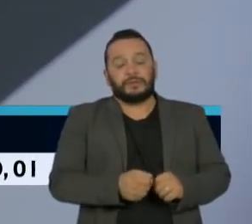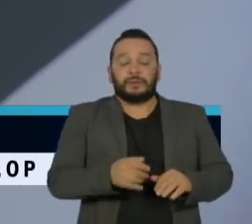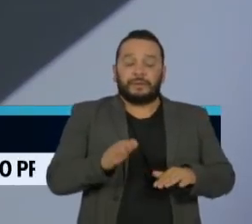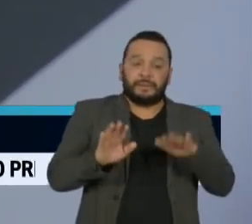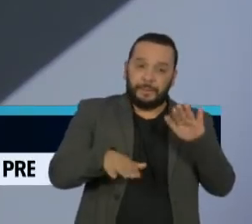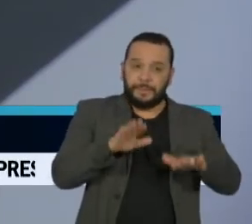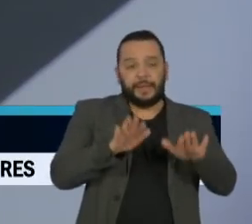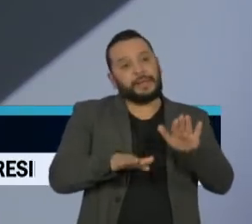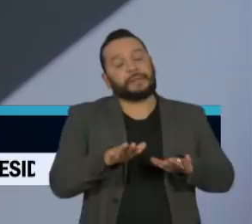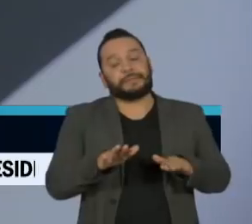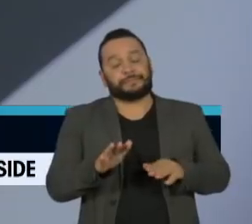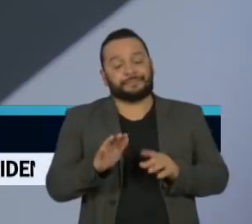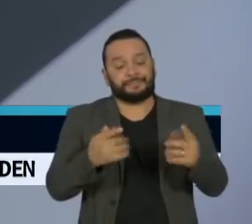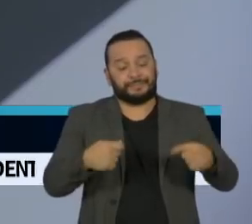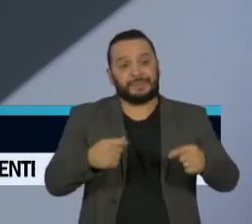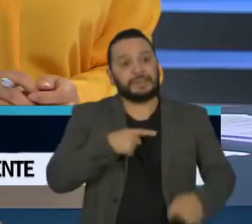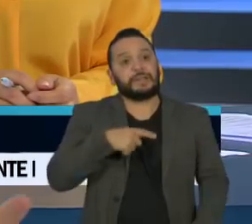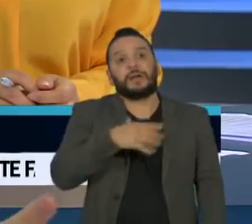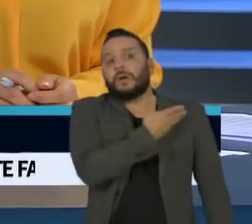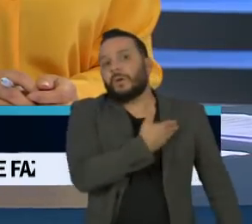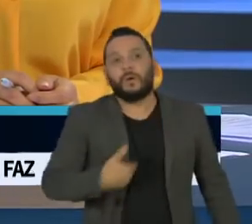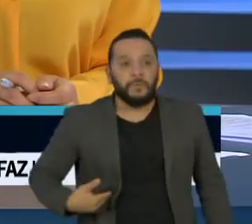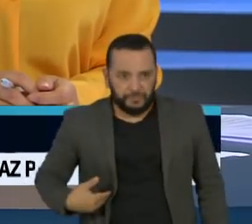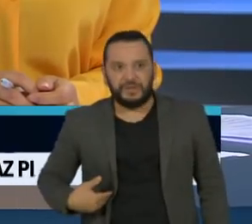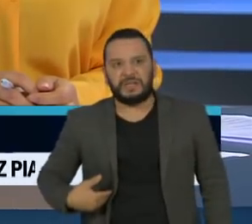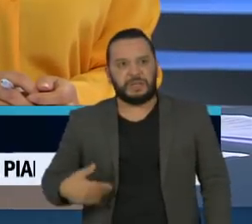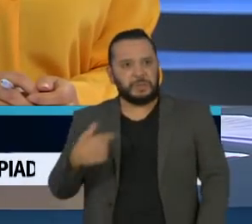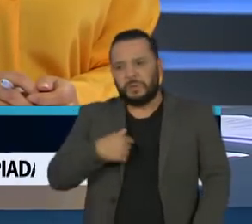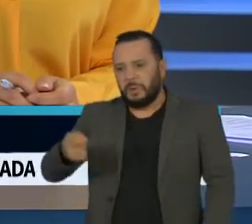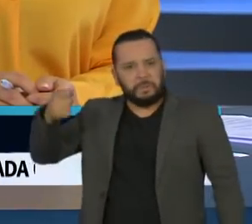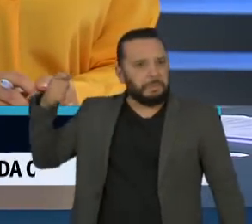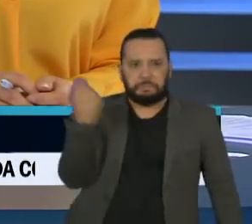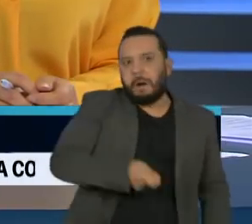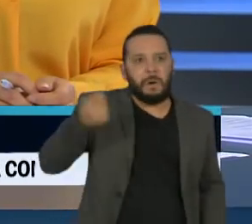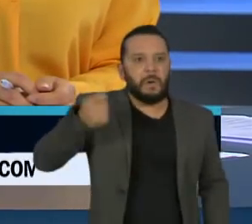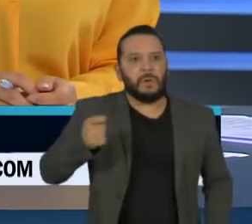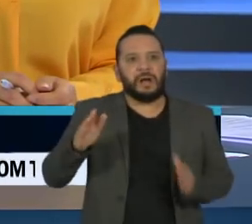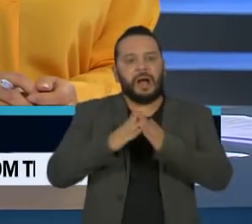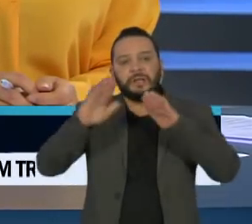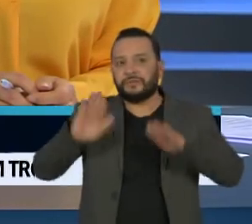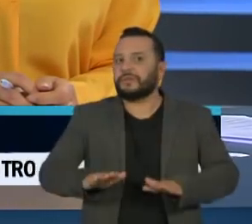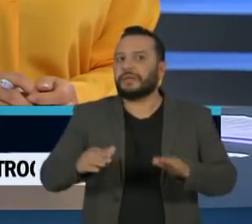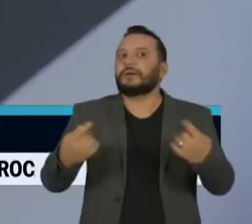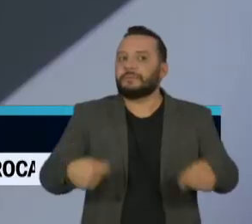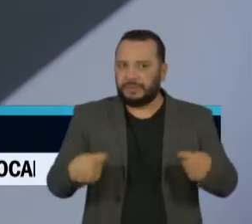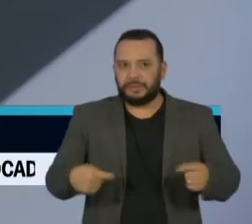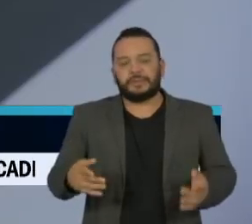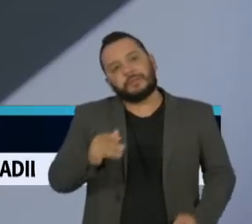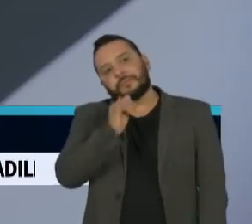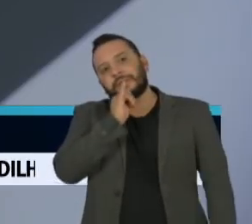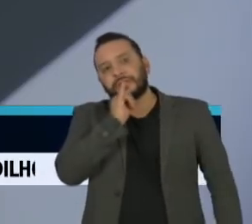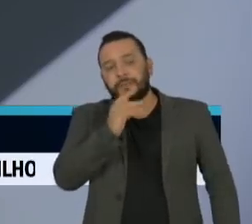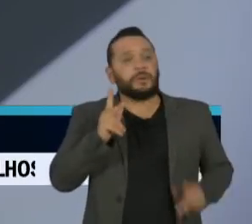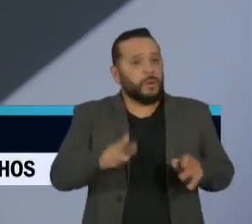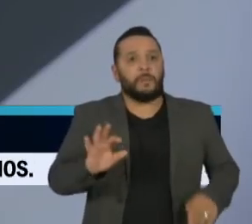ter algum tipo de autoridade que faça as pessoas cumprirem isso, ficarem em casa. Isso passa por, por exemplo, a polícia militar. Você vai ter que ter